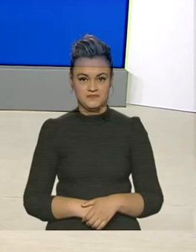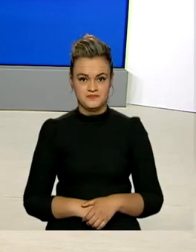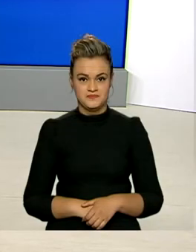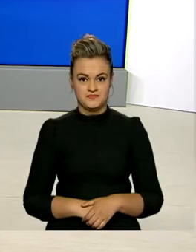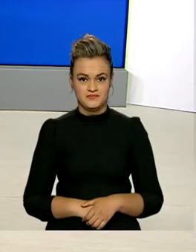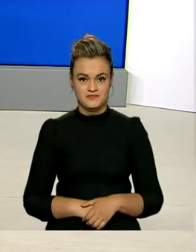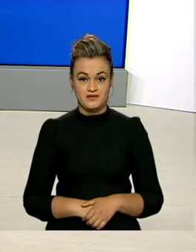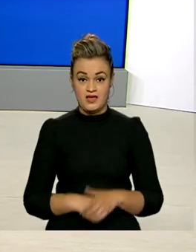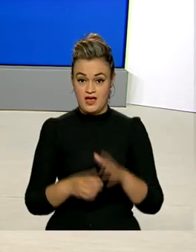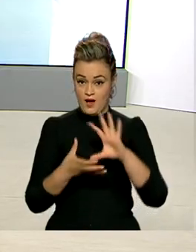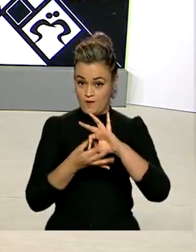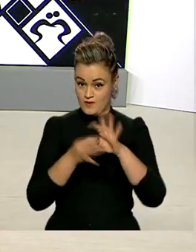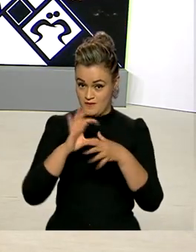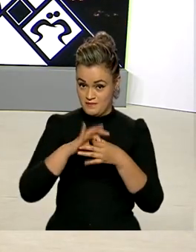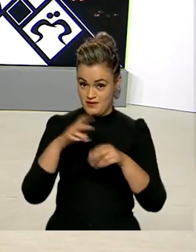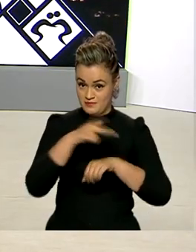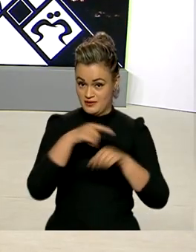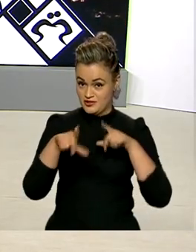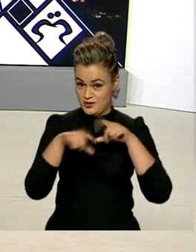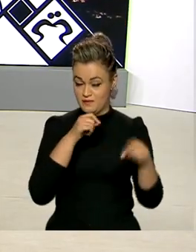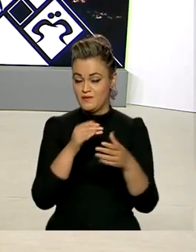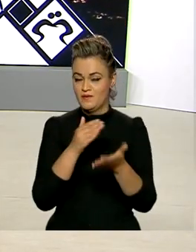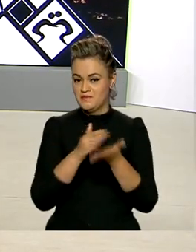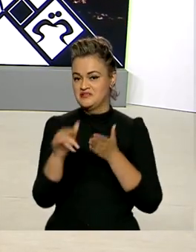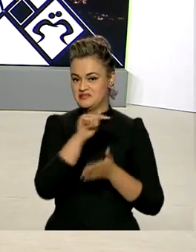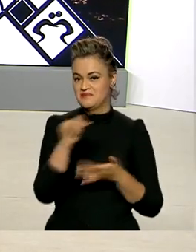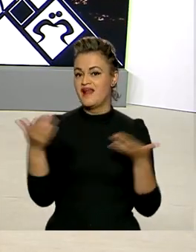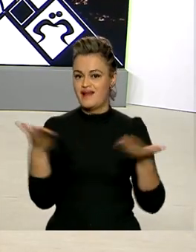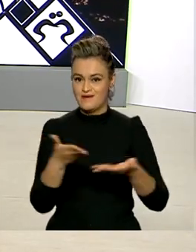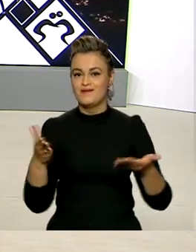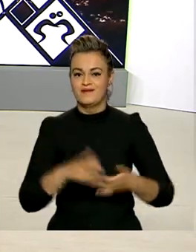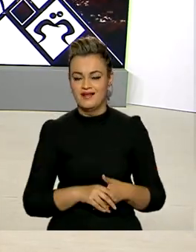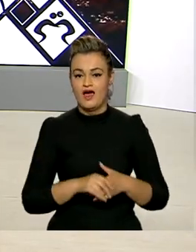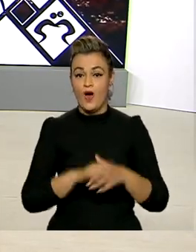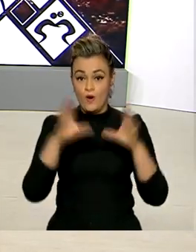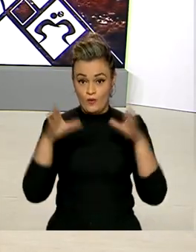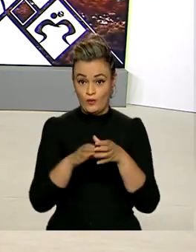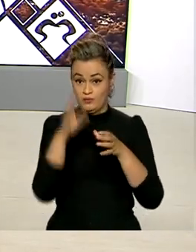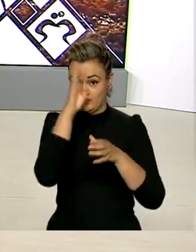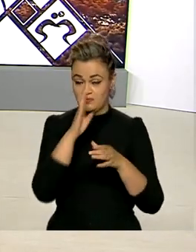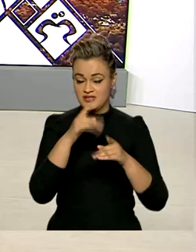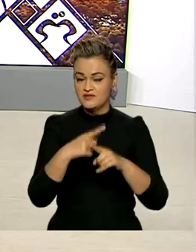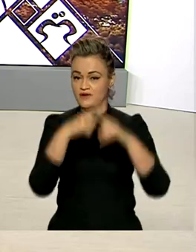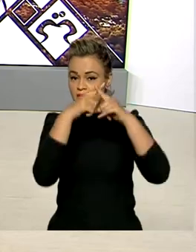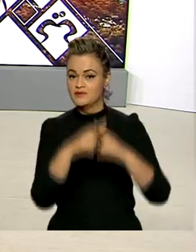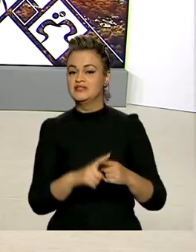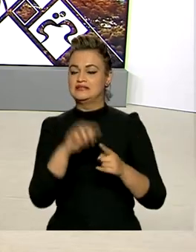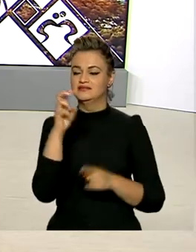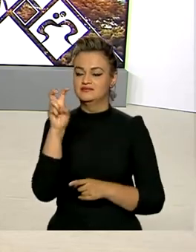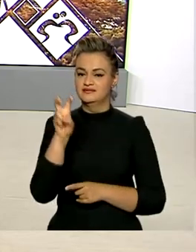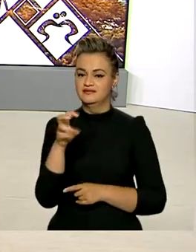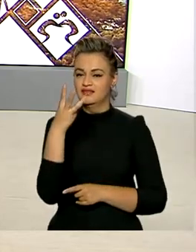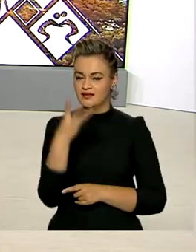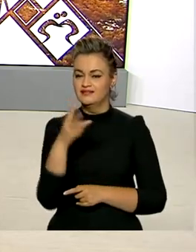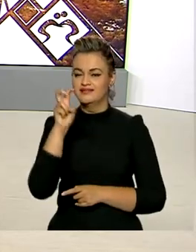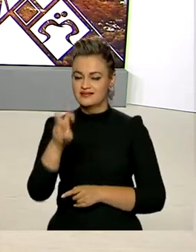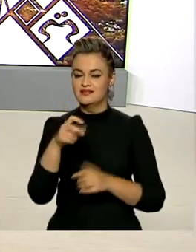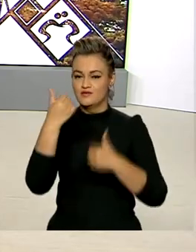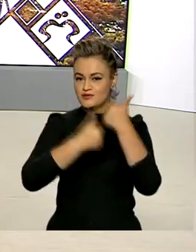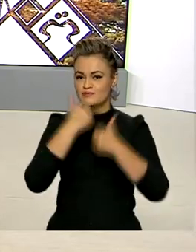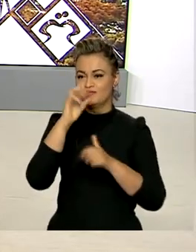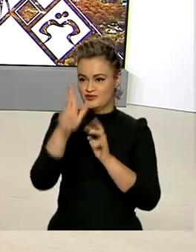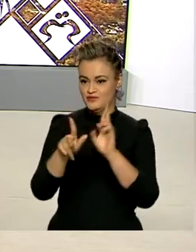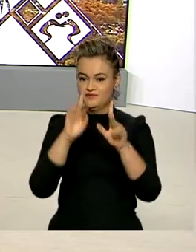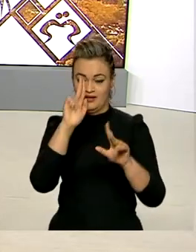Os Jogos Olímpicos de Tóquio começam nesta semana. A delegação brasileira vai competir em 35 modalidades, com